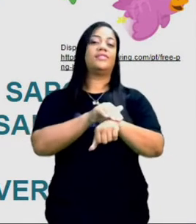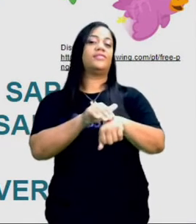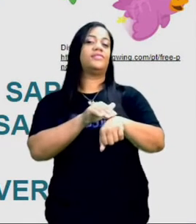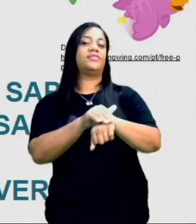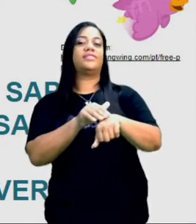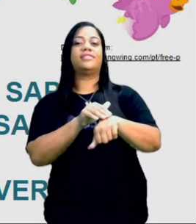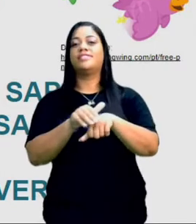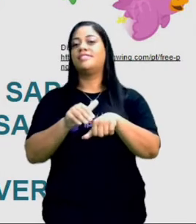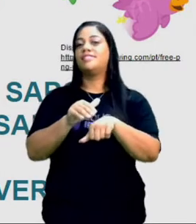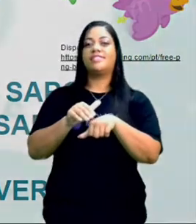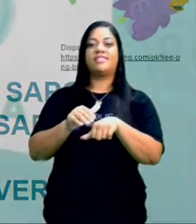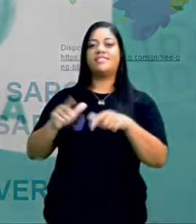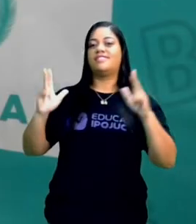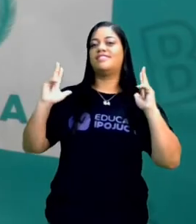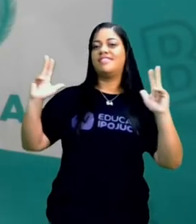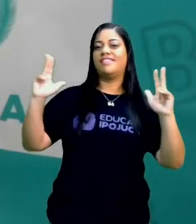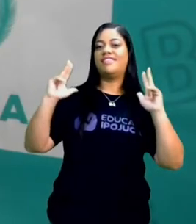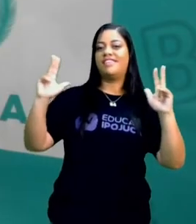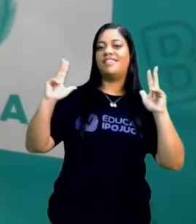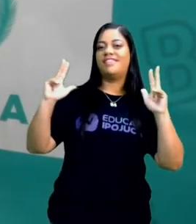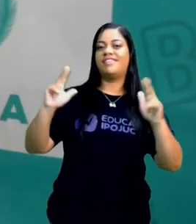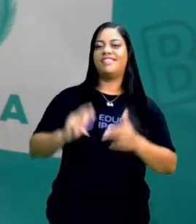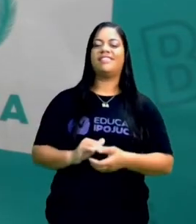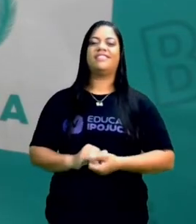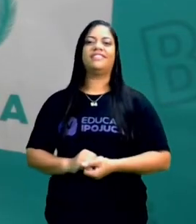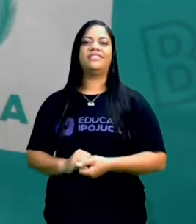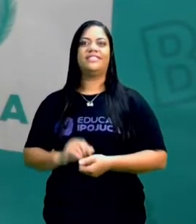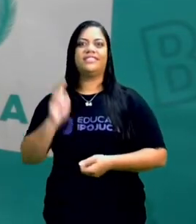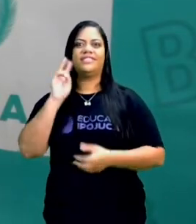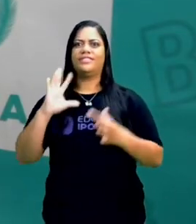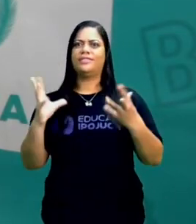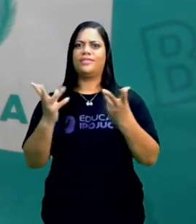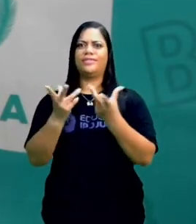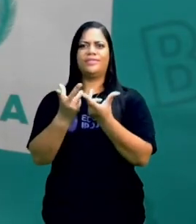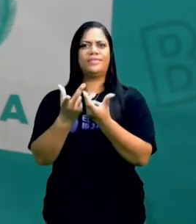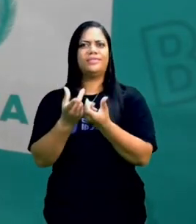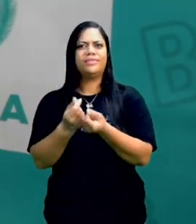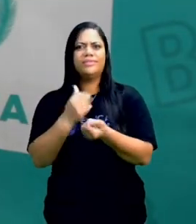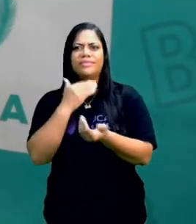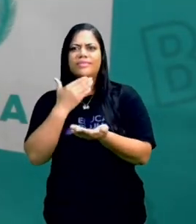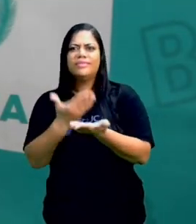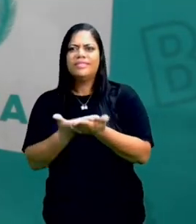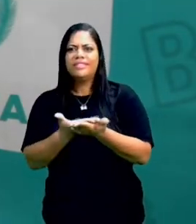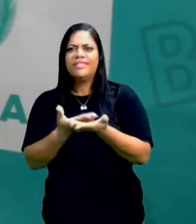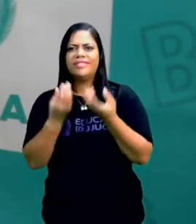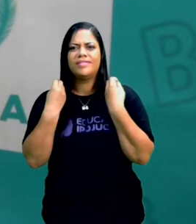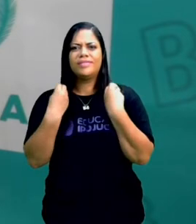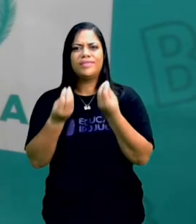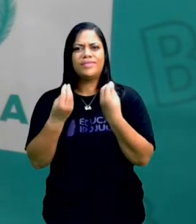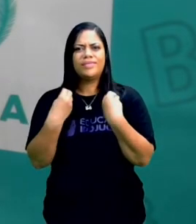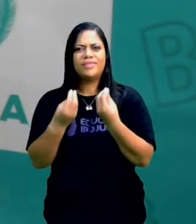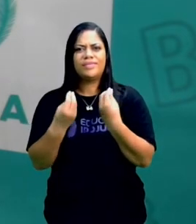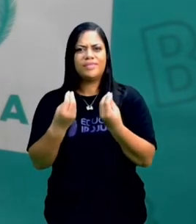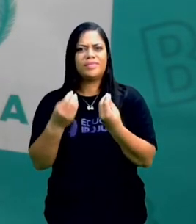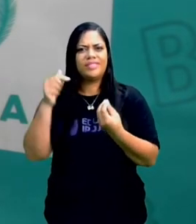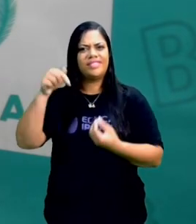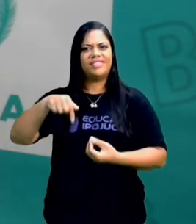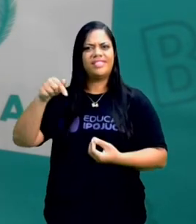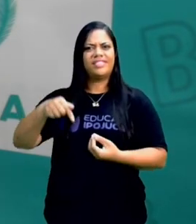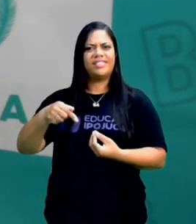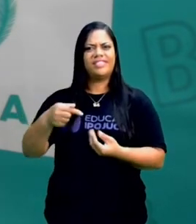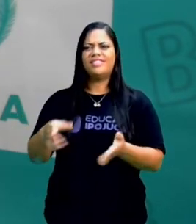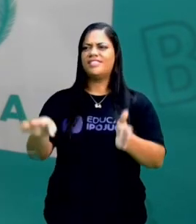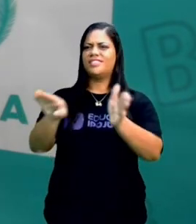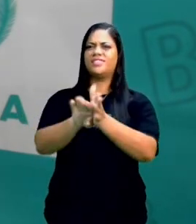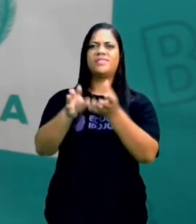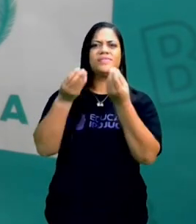e ia se divertindo. Veja, todos ficaram ali, né? O sapo, aqui, como será que